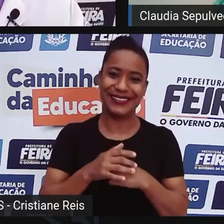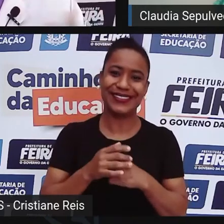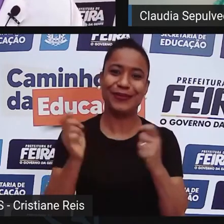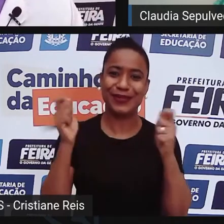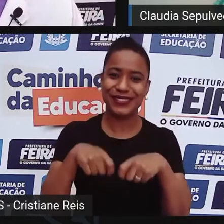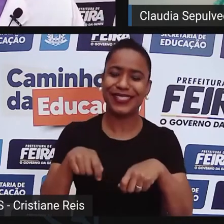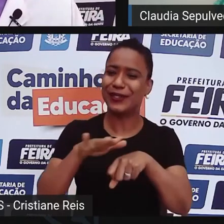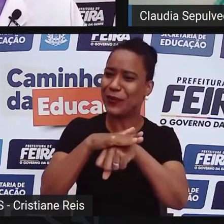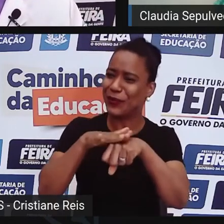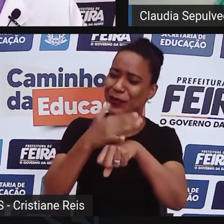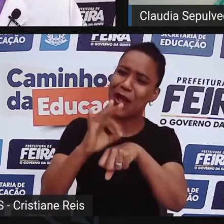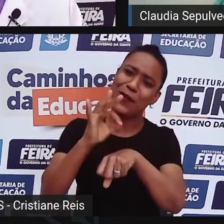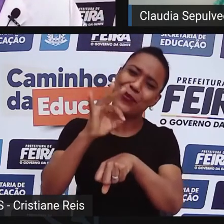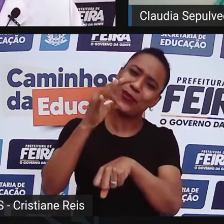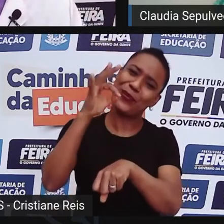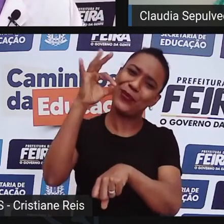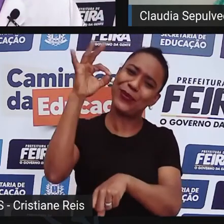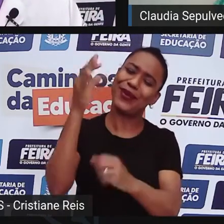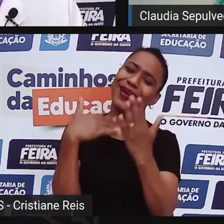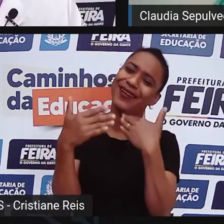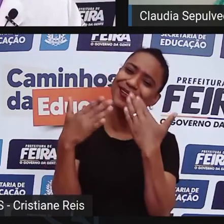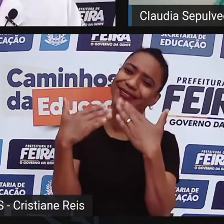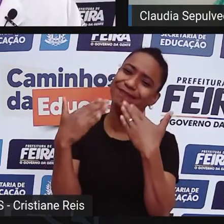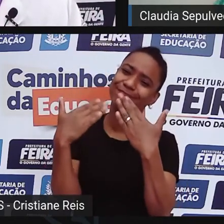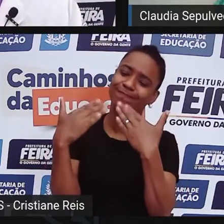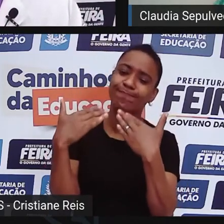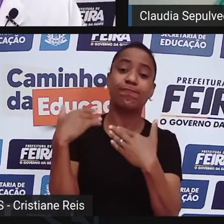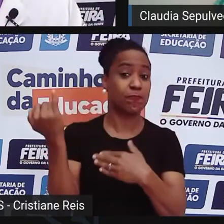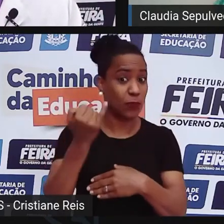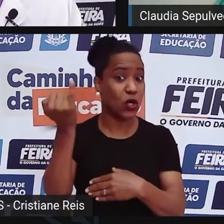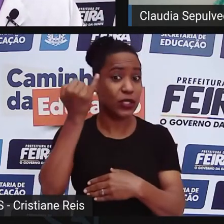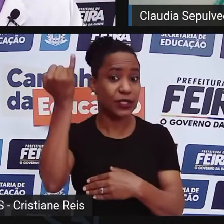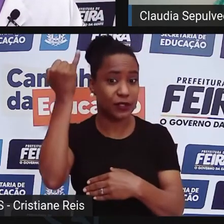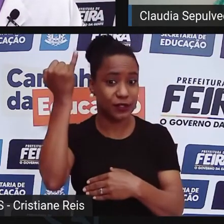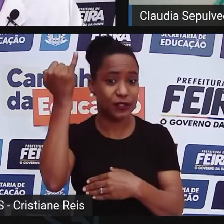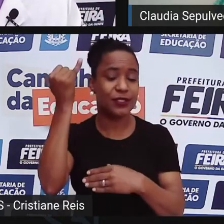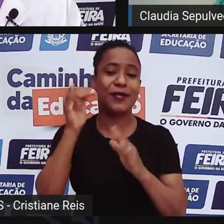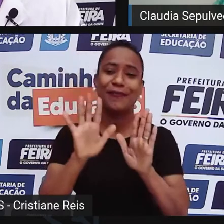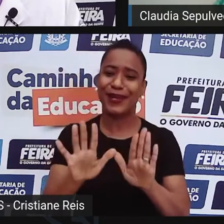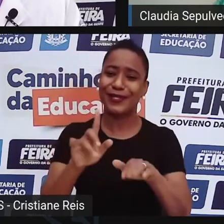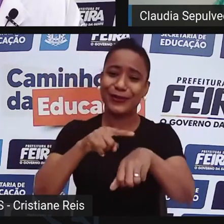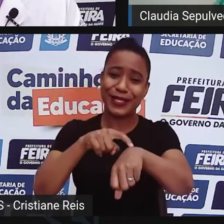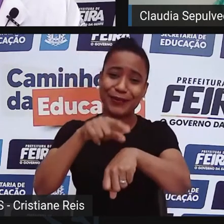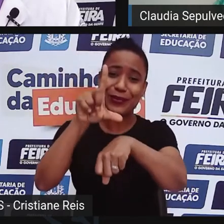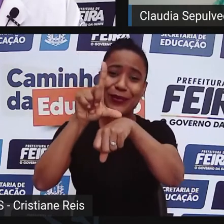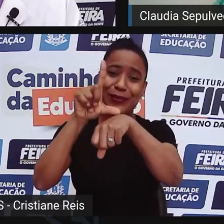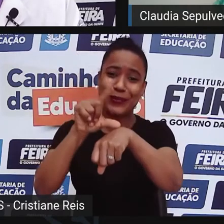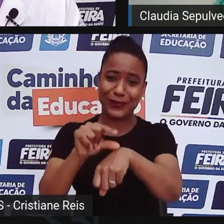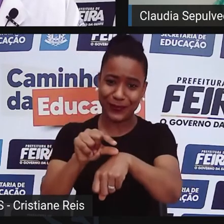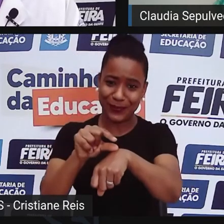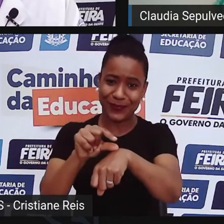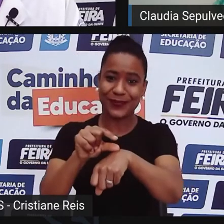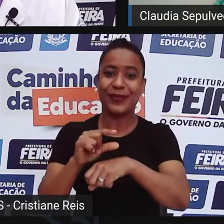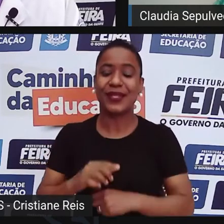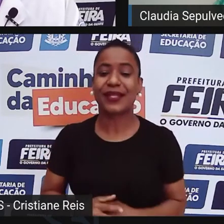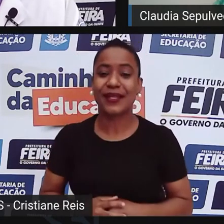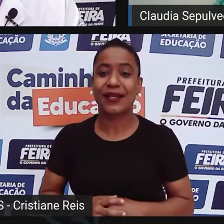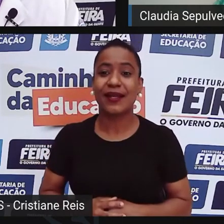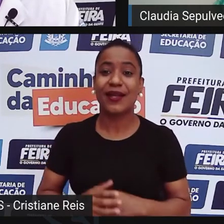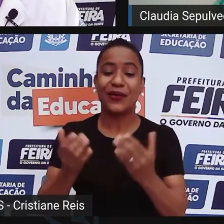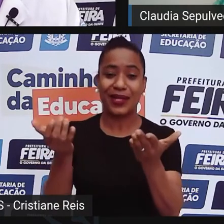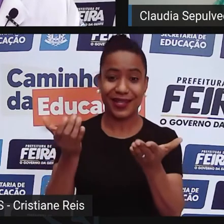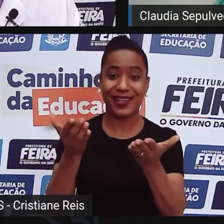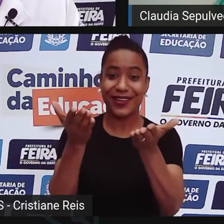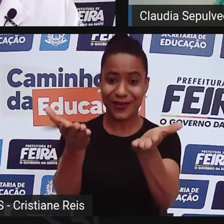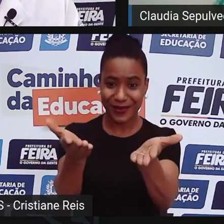conversando aqui por horas sobre esse tema que é tão rico, mas está acabando, então, assim, eu queria que a senhora finalizasse